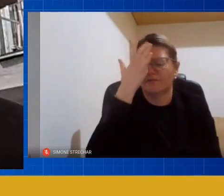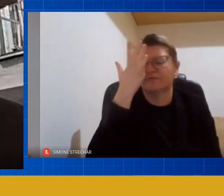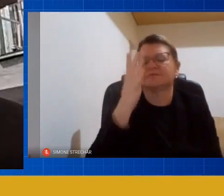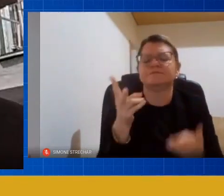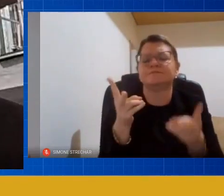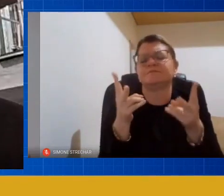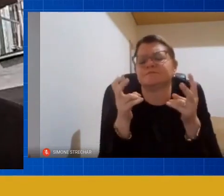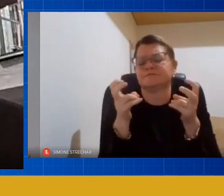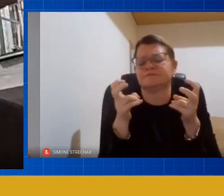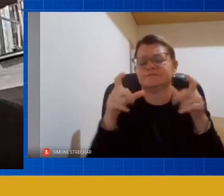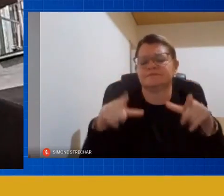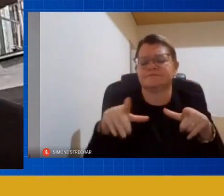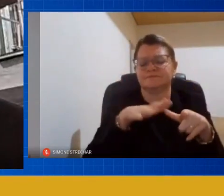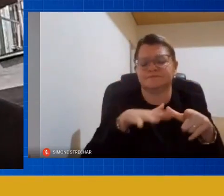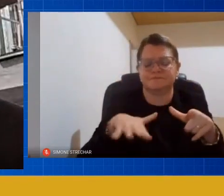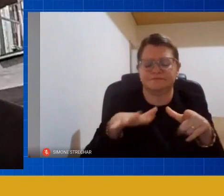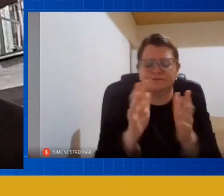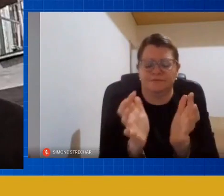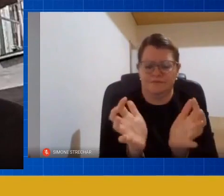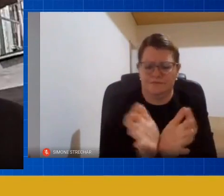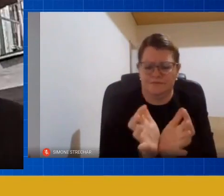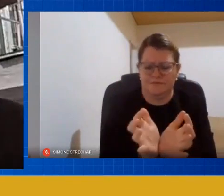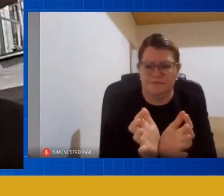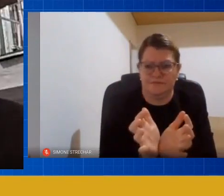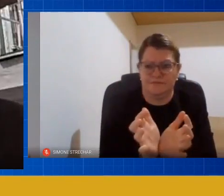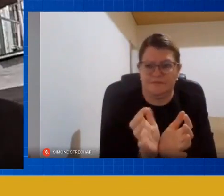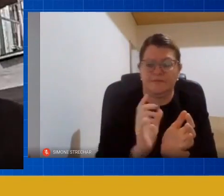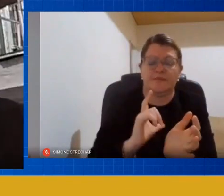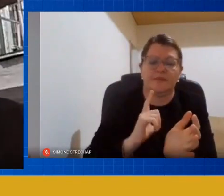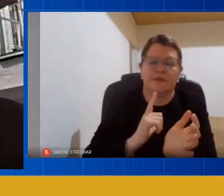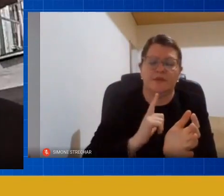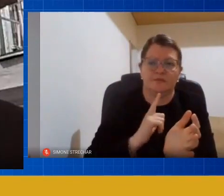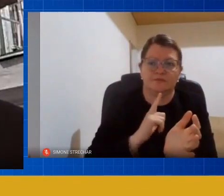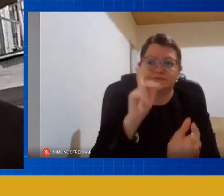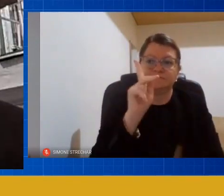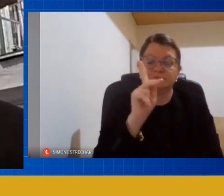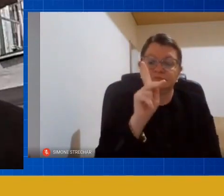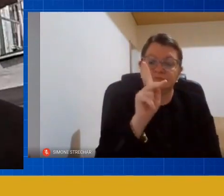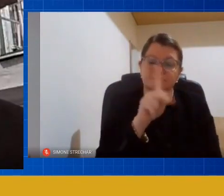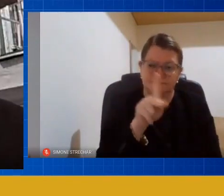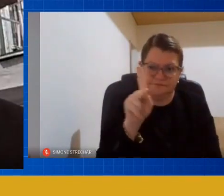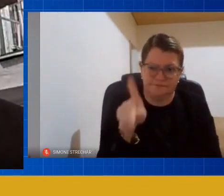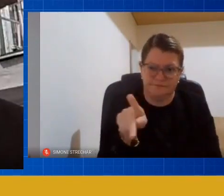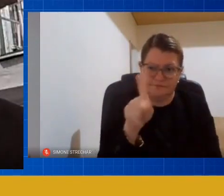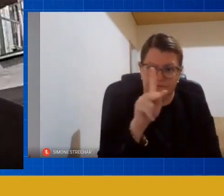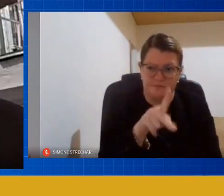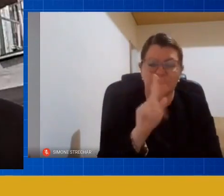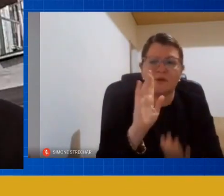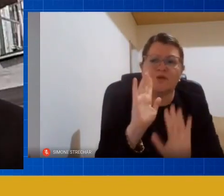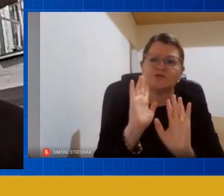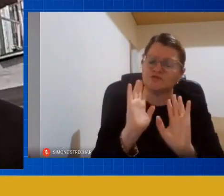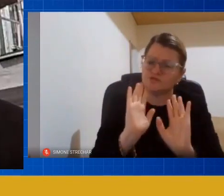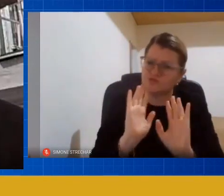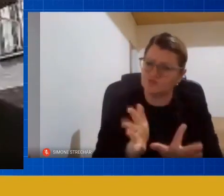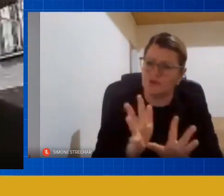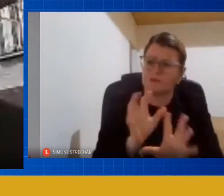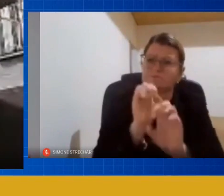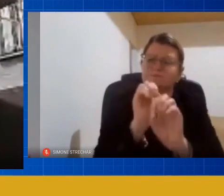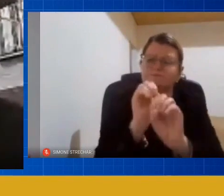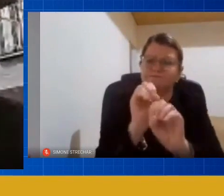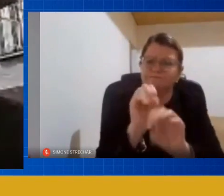aonde o educador já de certa forma praticava uma pedagogia da